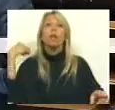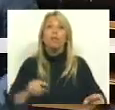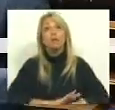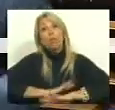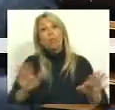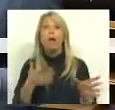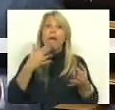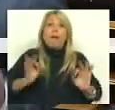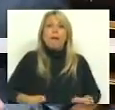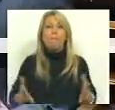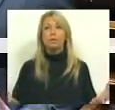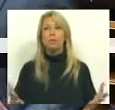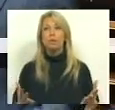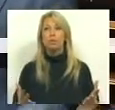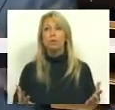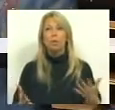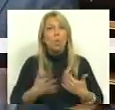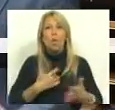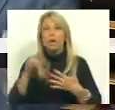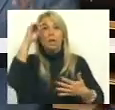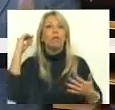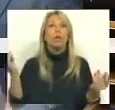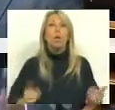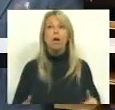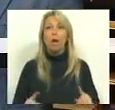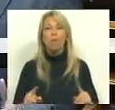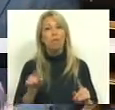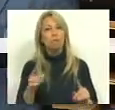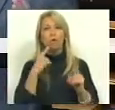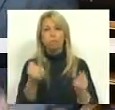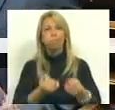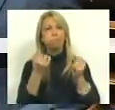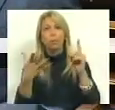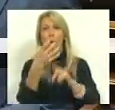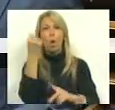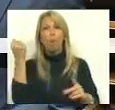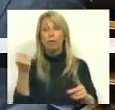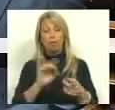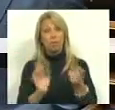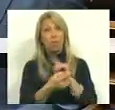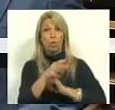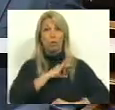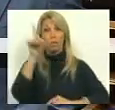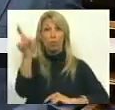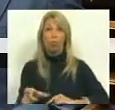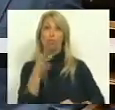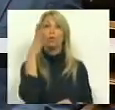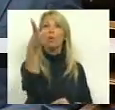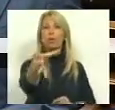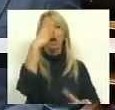E a sua política do custe o que custar não conseguiu obter, ao contrário do que o Sr. diz, nenhum